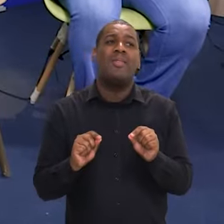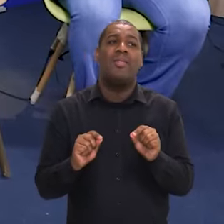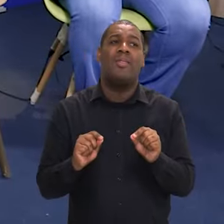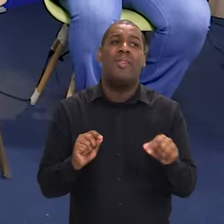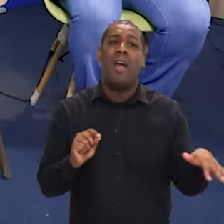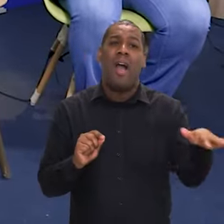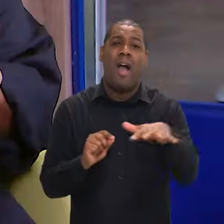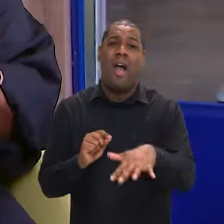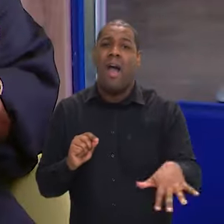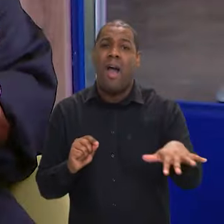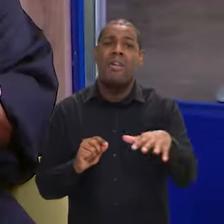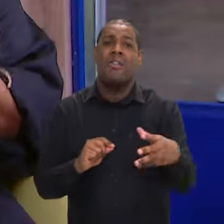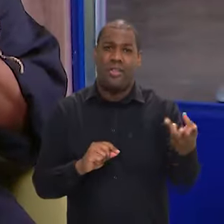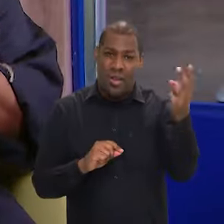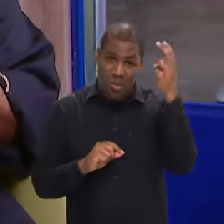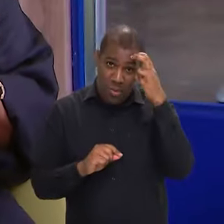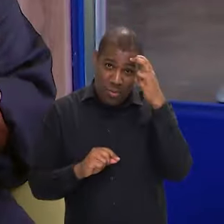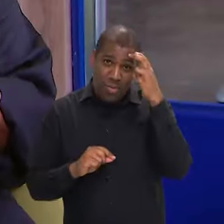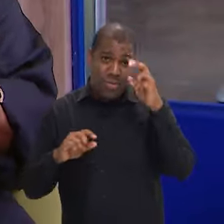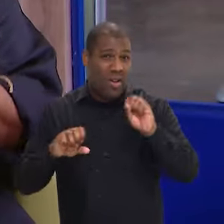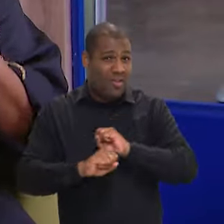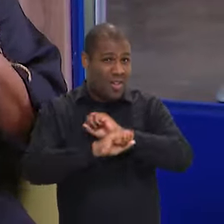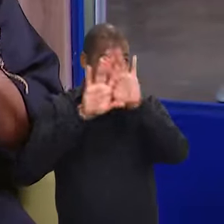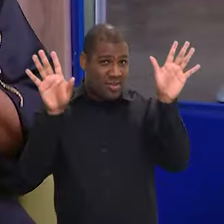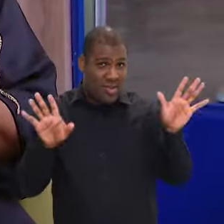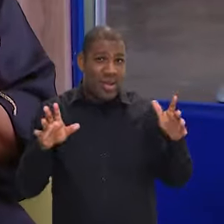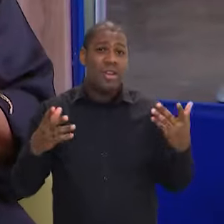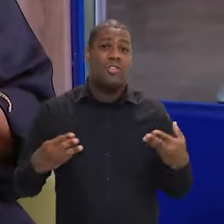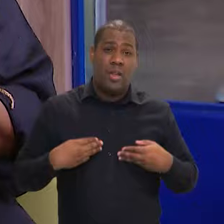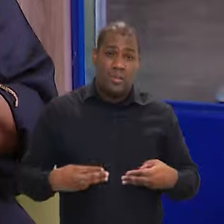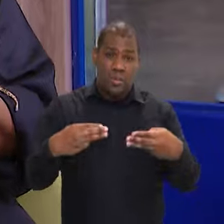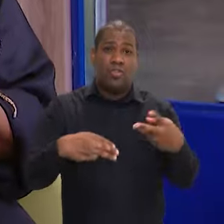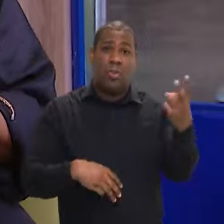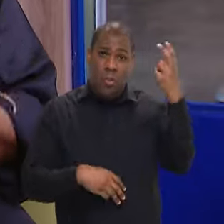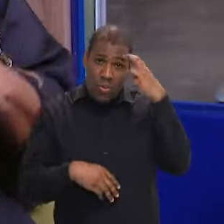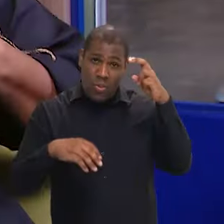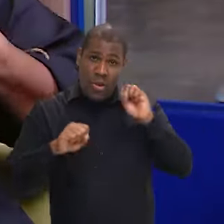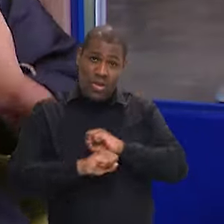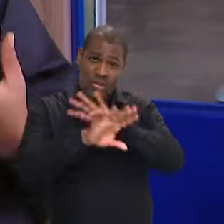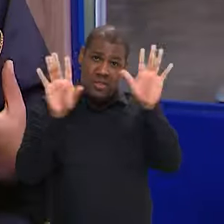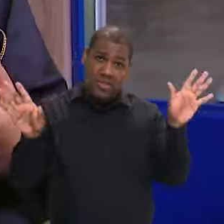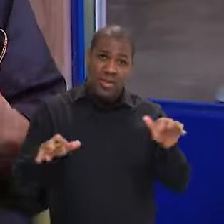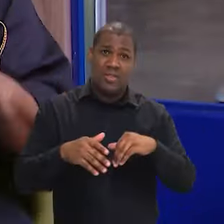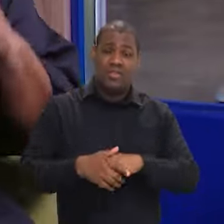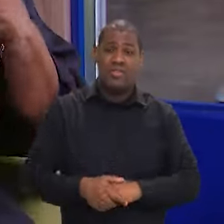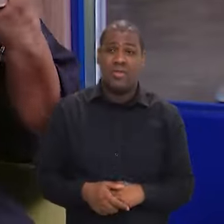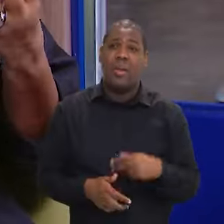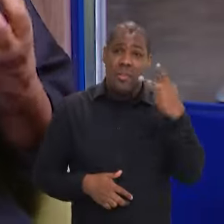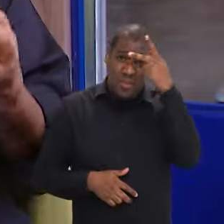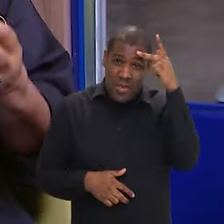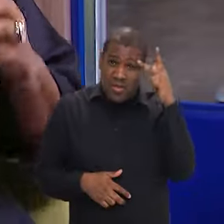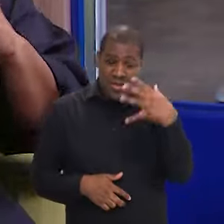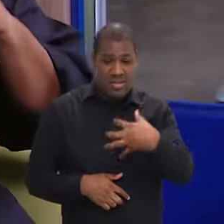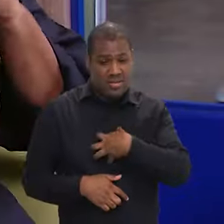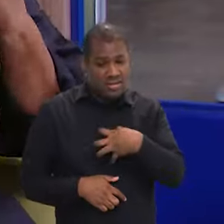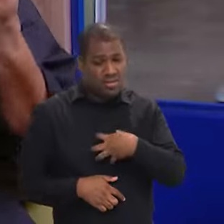vez mais tornar o ambiente do Ministério da Cultura mais transparente, mais eficiente, mais saudável como